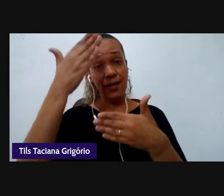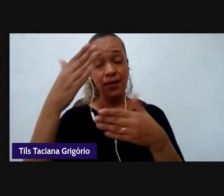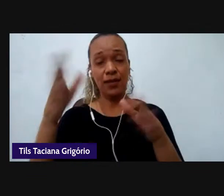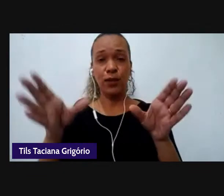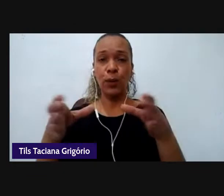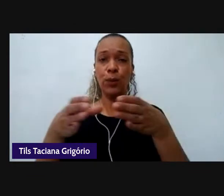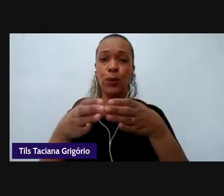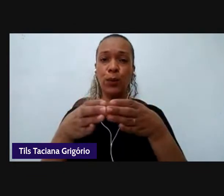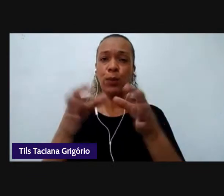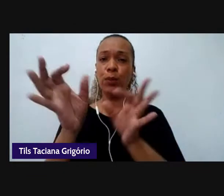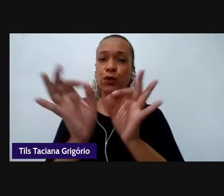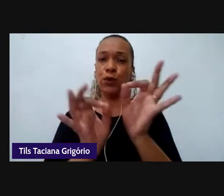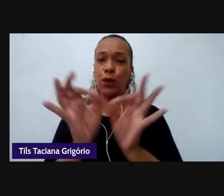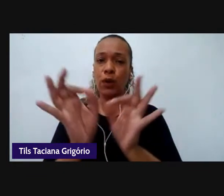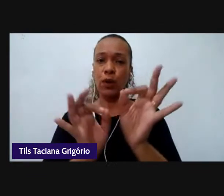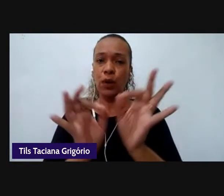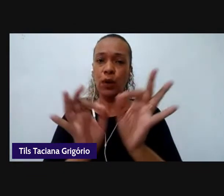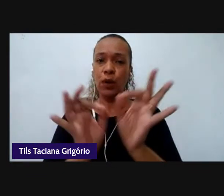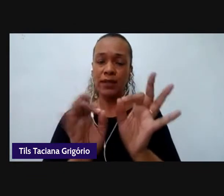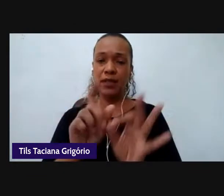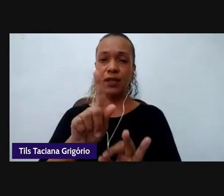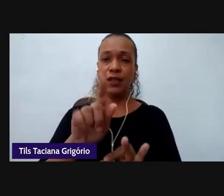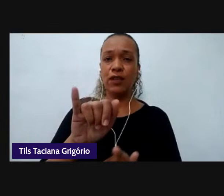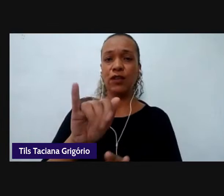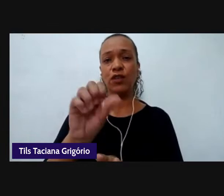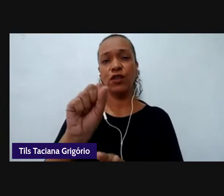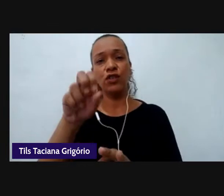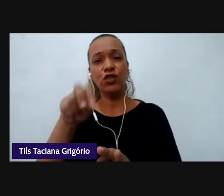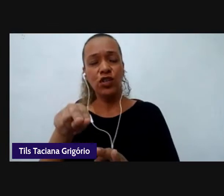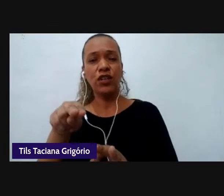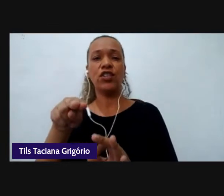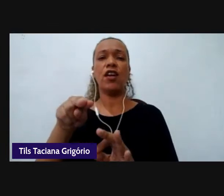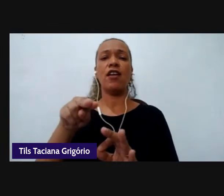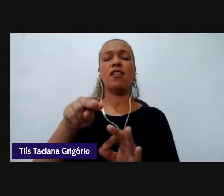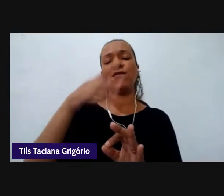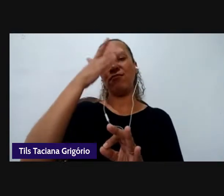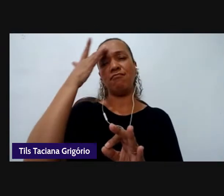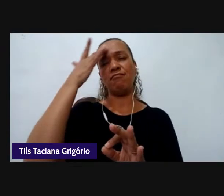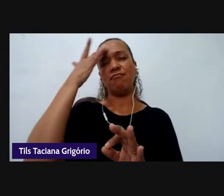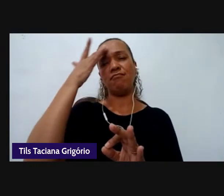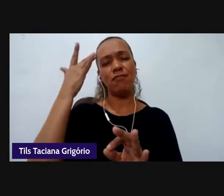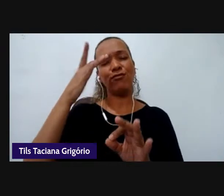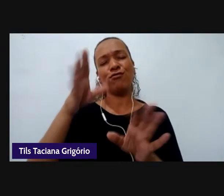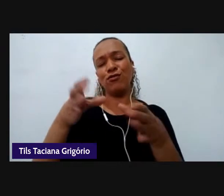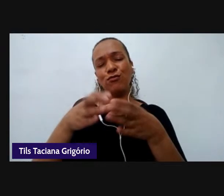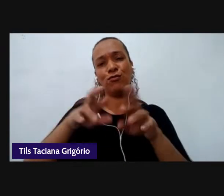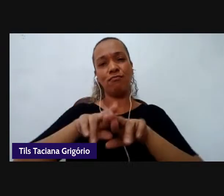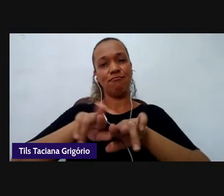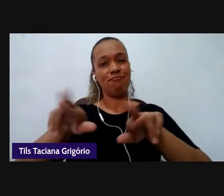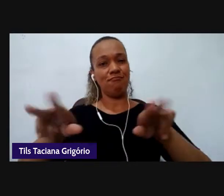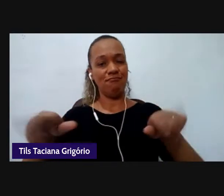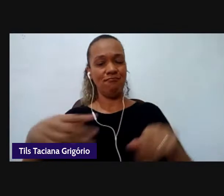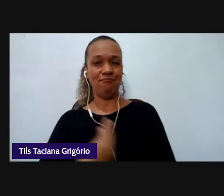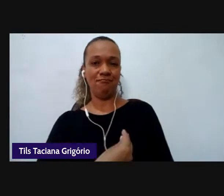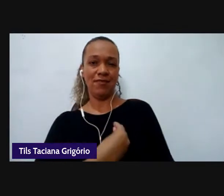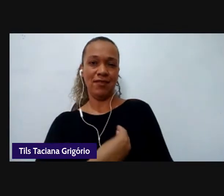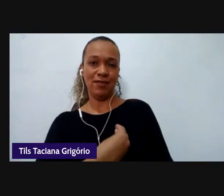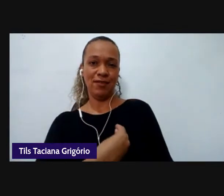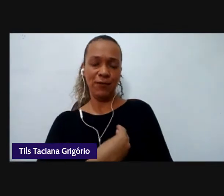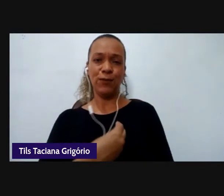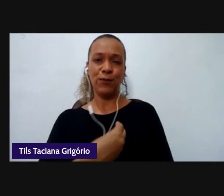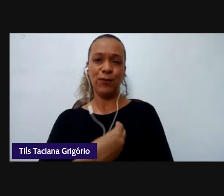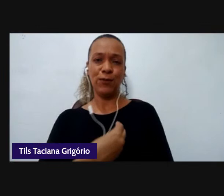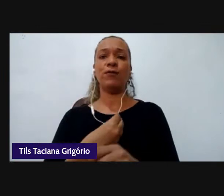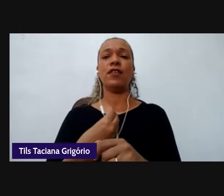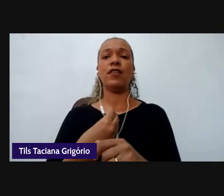Geison, Rosana, Cristiane, Kátia, Joseana e Denise, que compuseram junto conosco essa